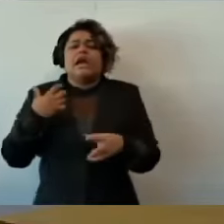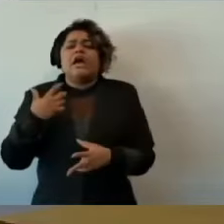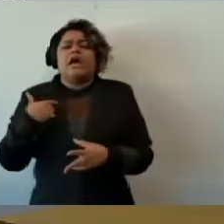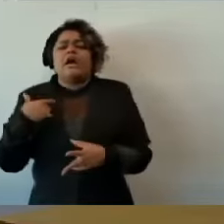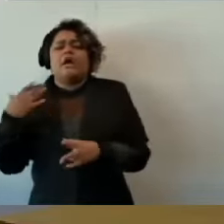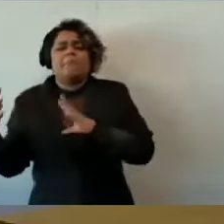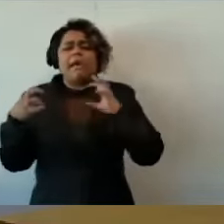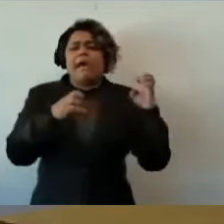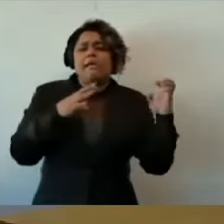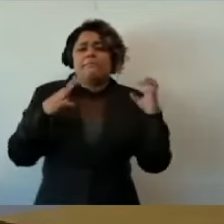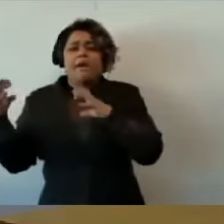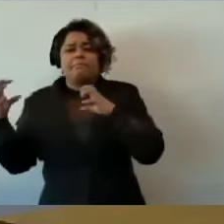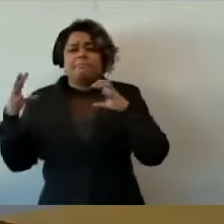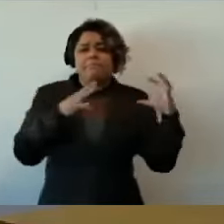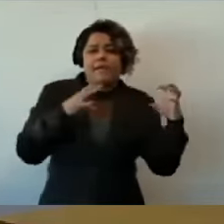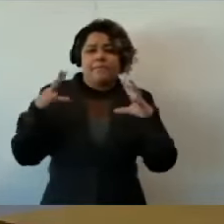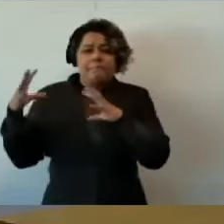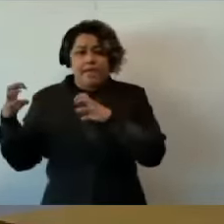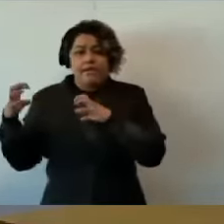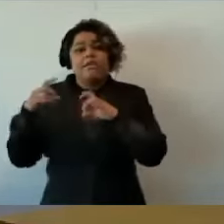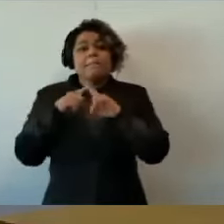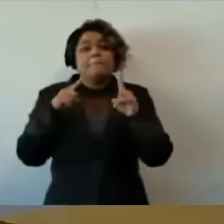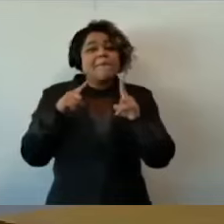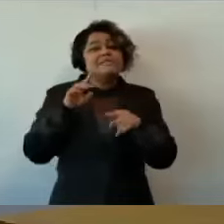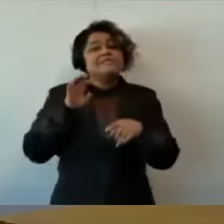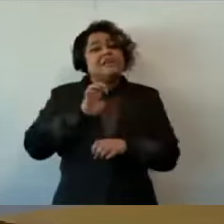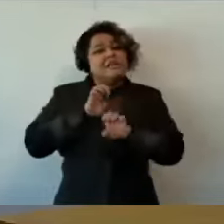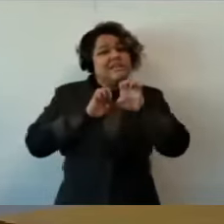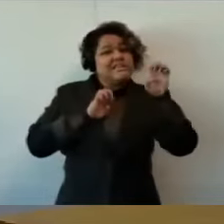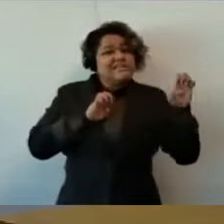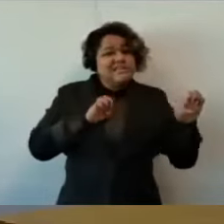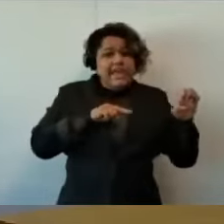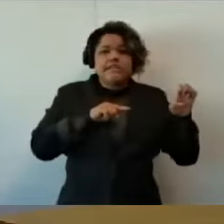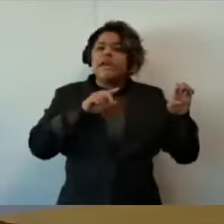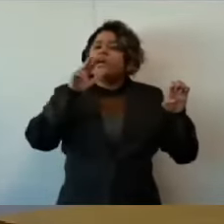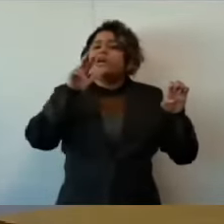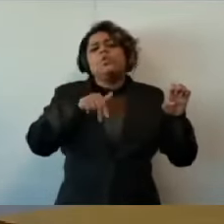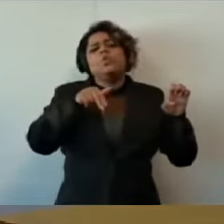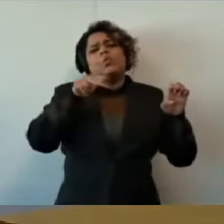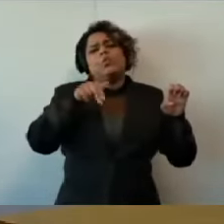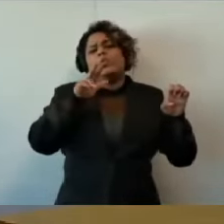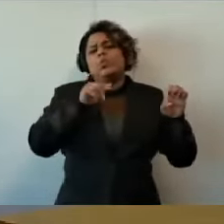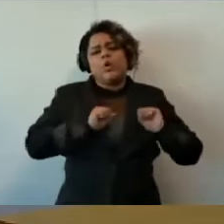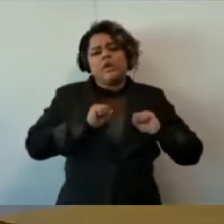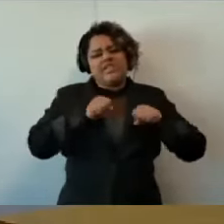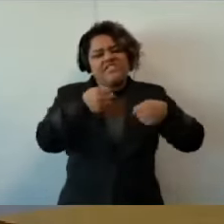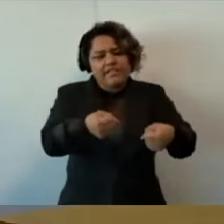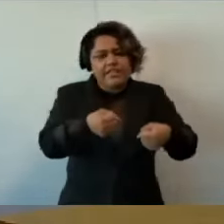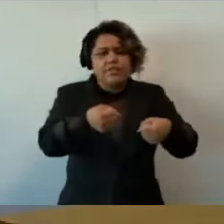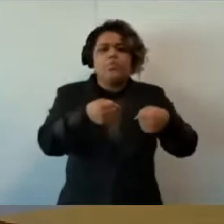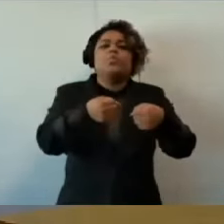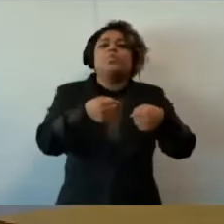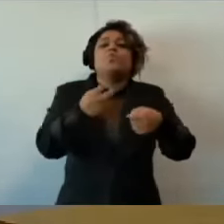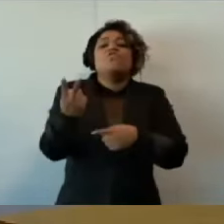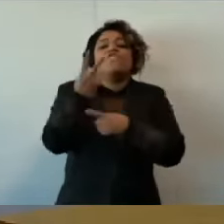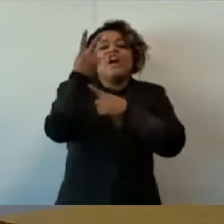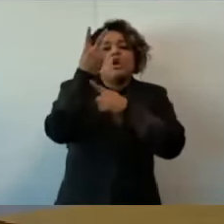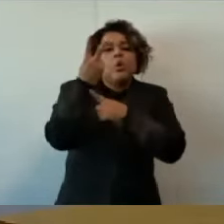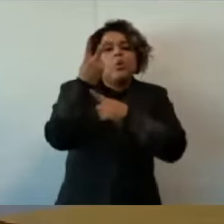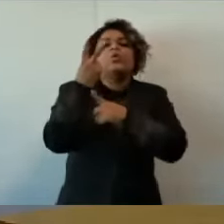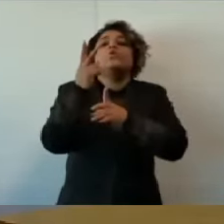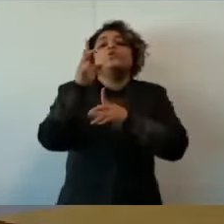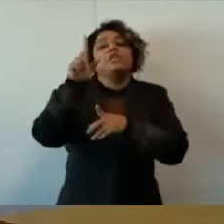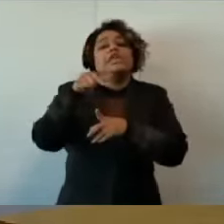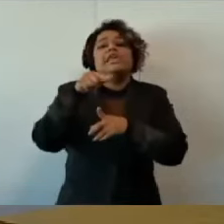sempre defendeu o que de fato não são os valores que os cristãos defendem. Quando a gente fala de família,